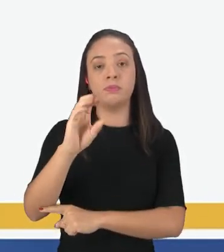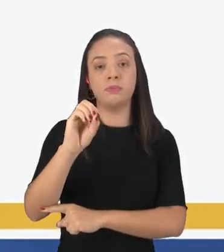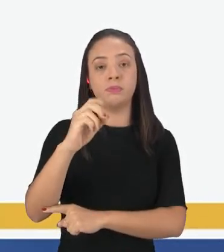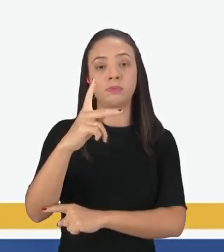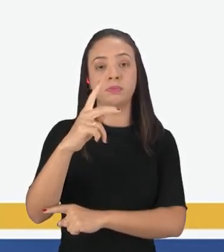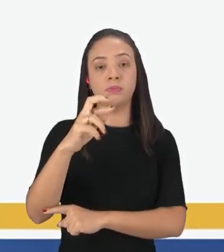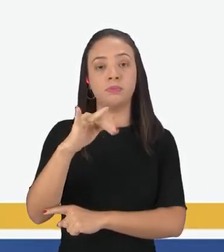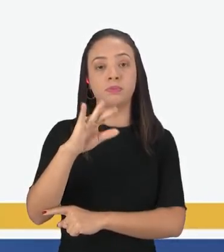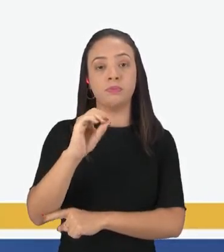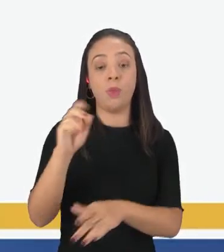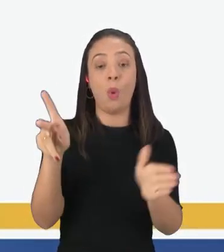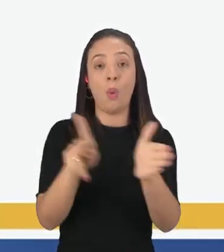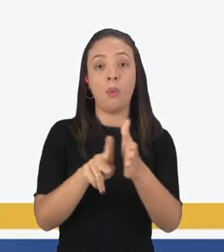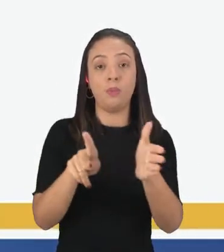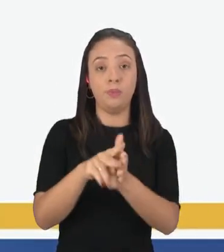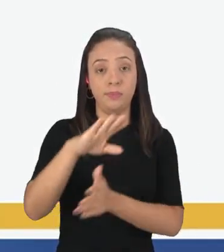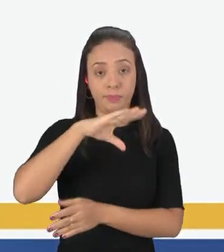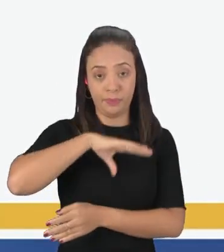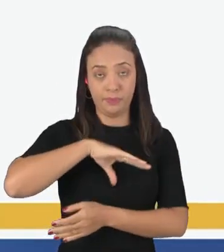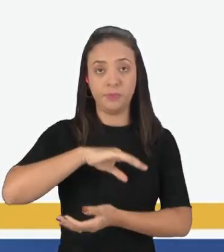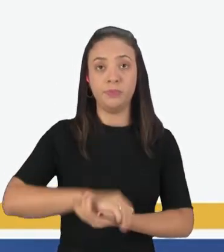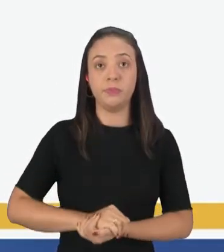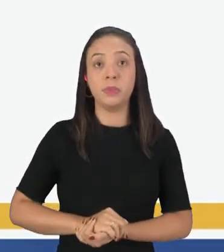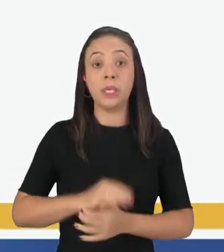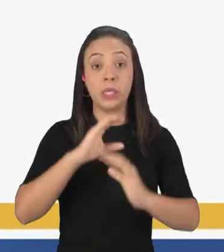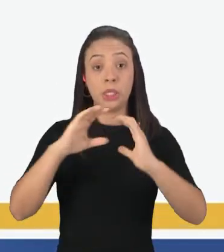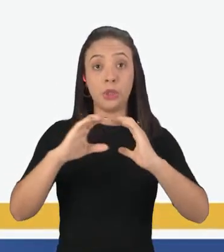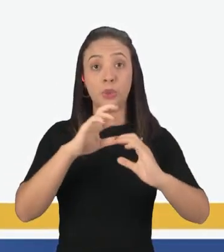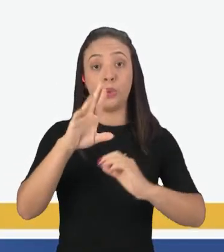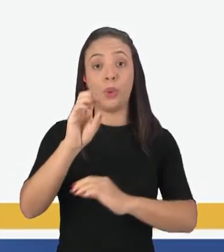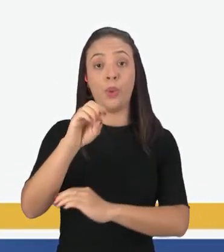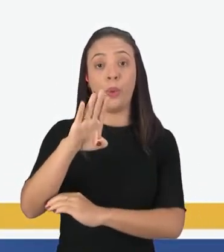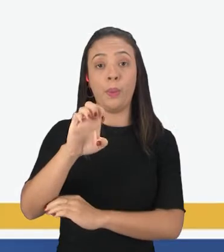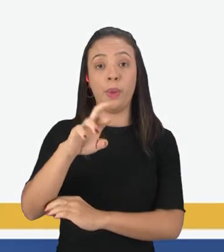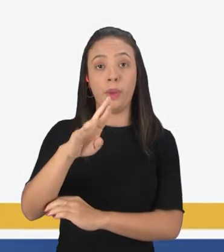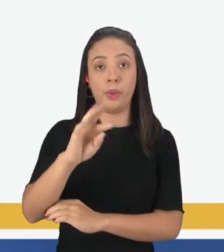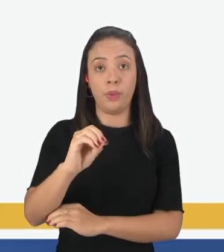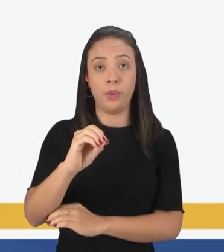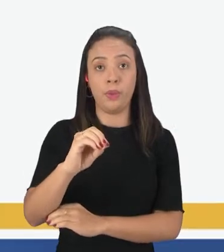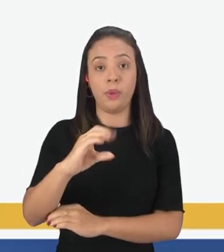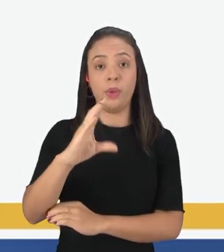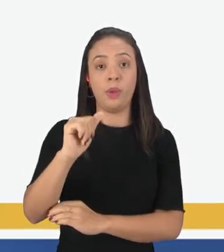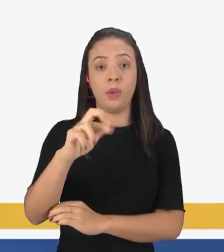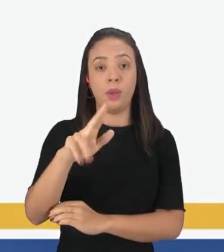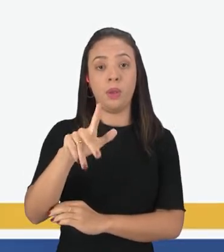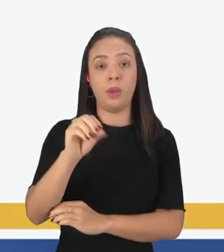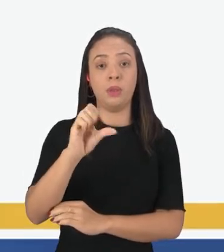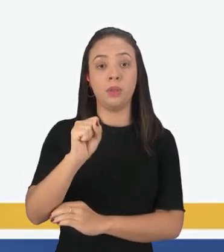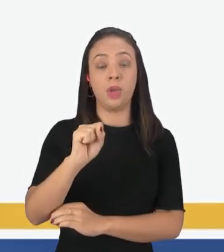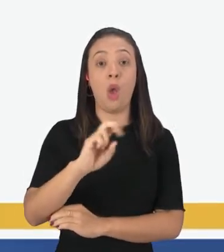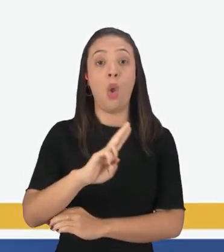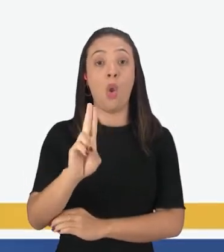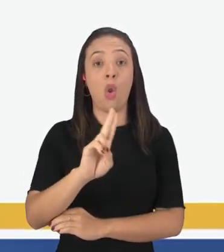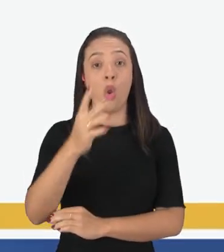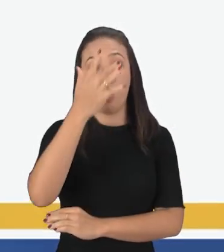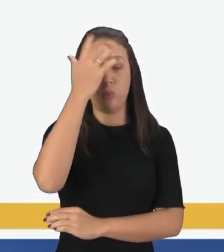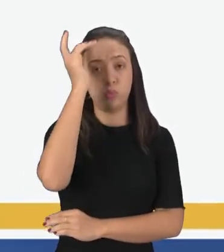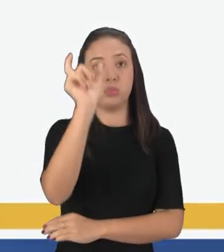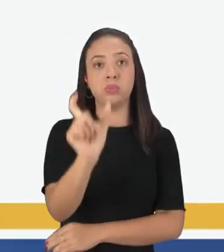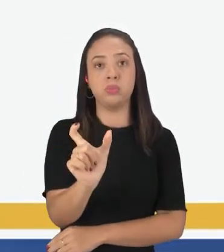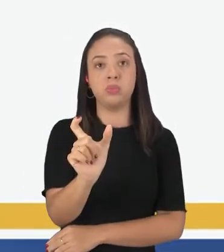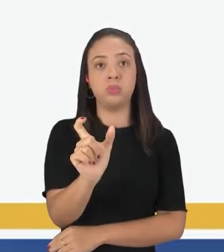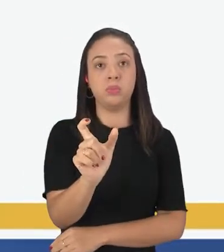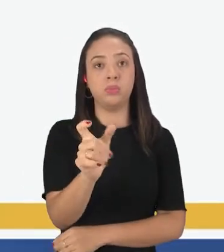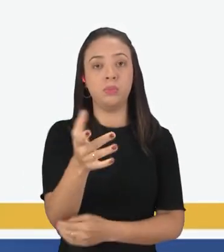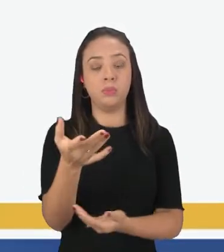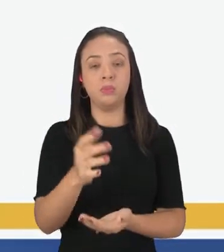específico daquela cidade, né? Então, é próprio. Cantor, Roberto Carlos, nome de uma pessoa. Então, é um substantivo